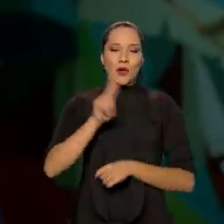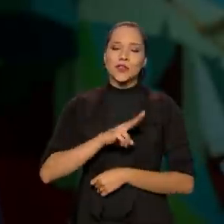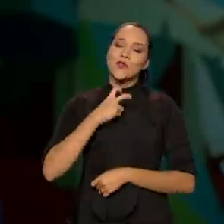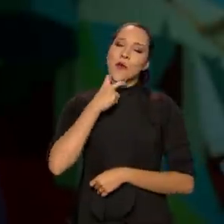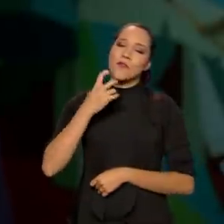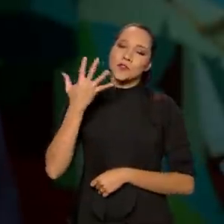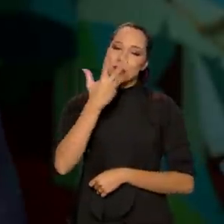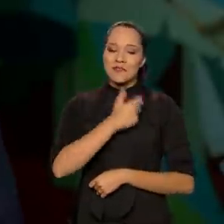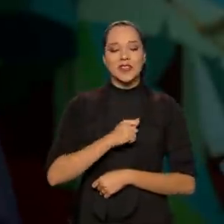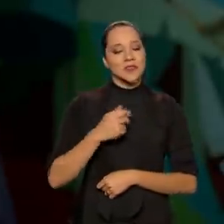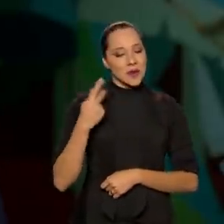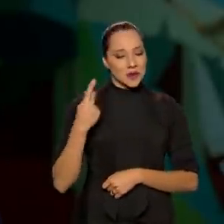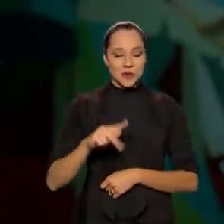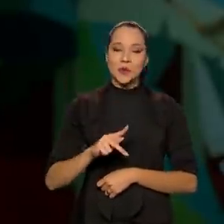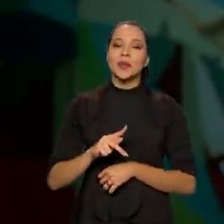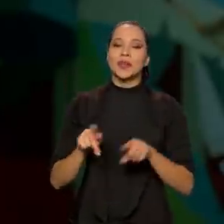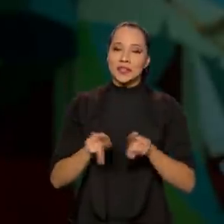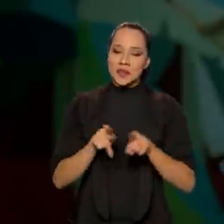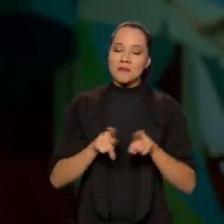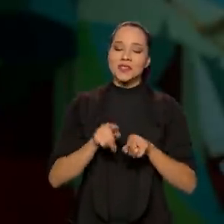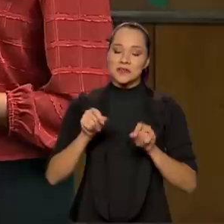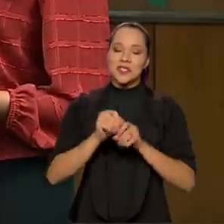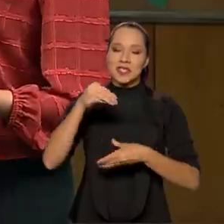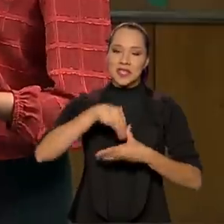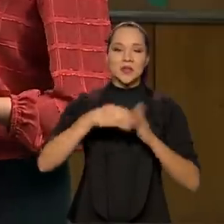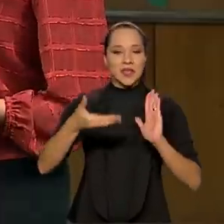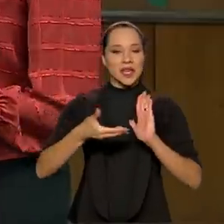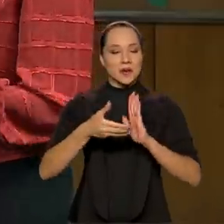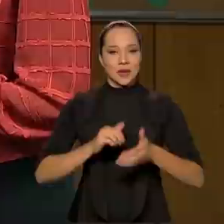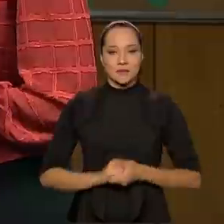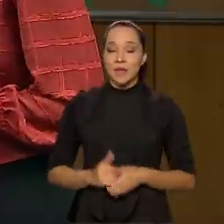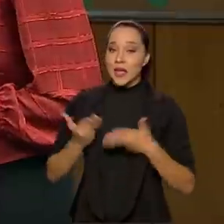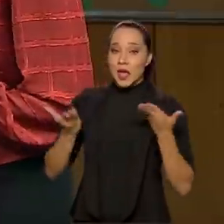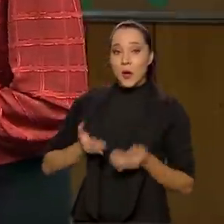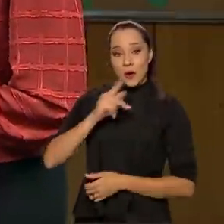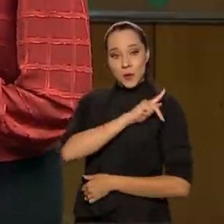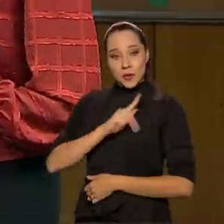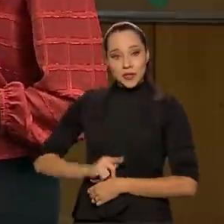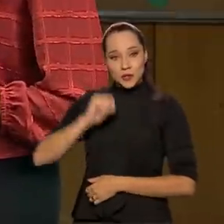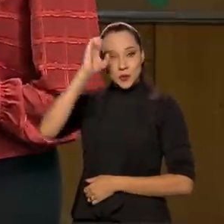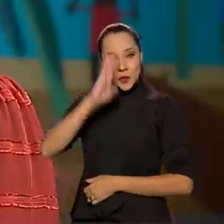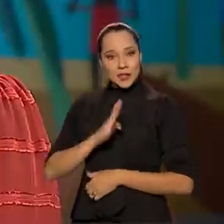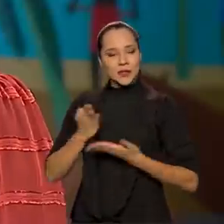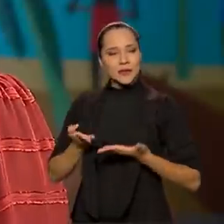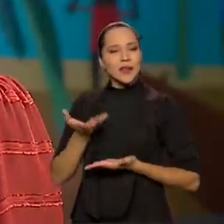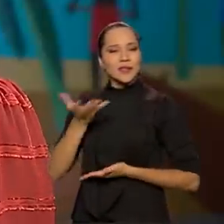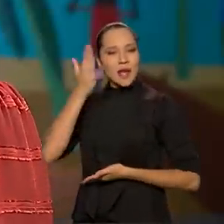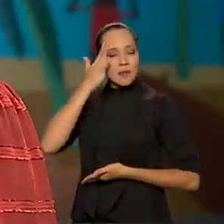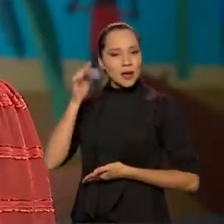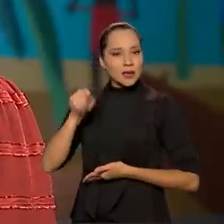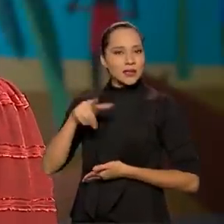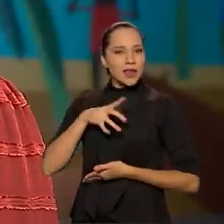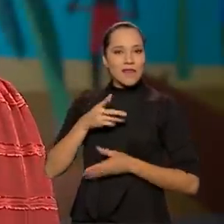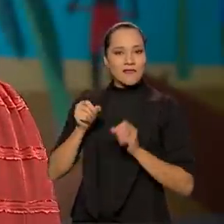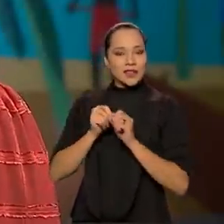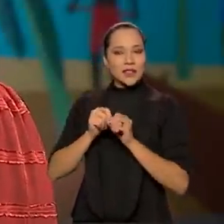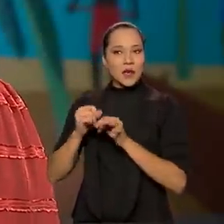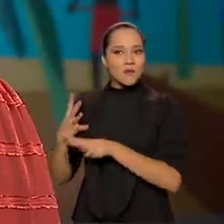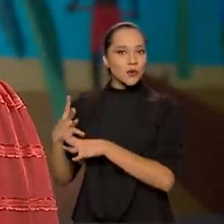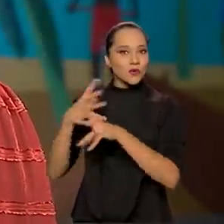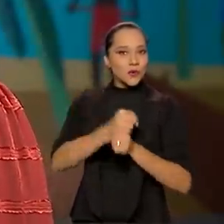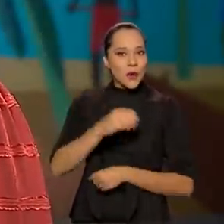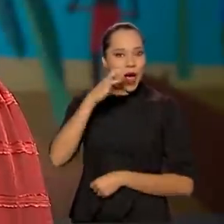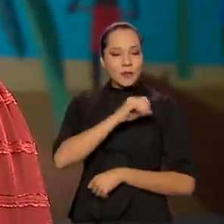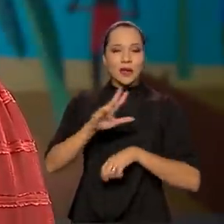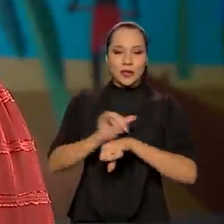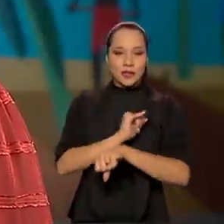maravilhosa, como a tua, do que nós fazíamos dentro da Câmara. E agora, como presidente da República, presidente, eu queria saber se o senhor não quer fazer um rápido balanço